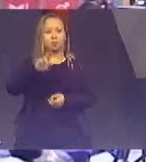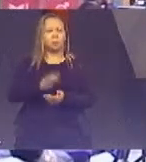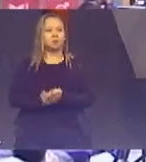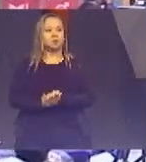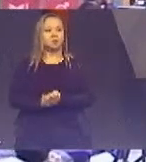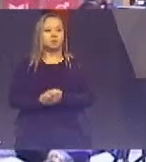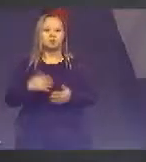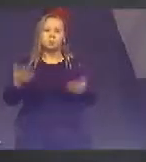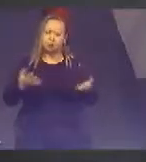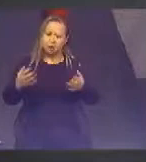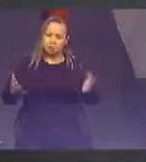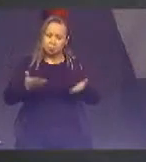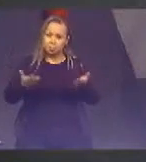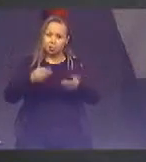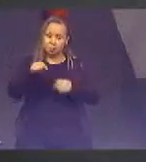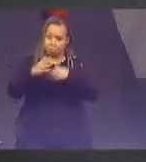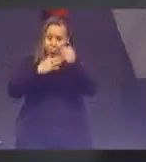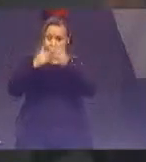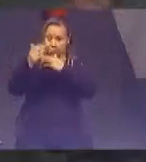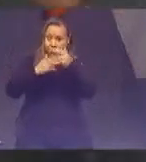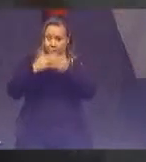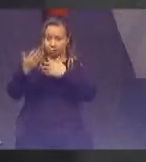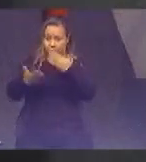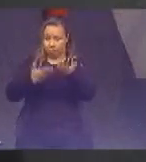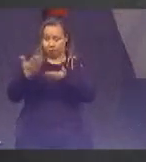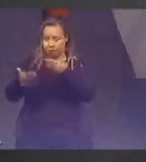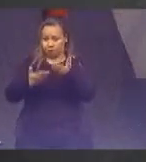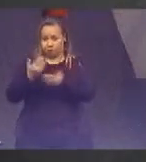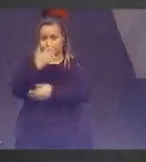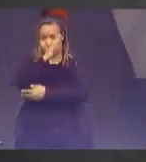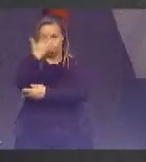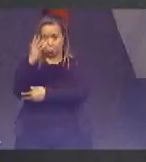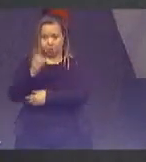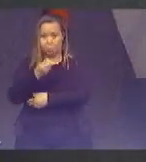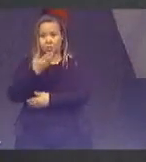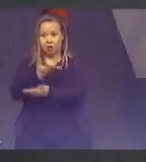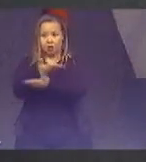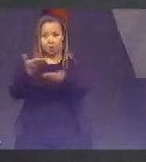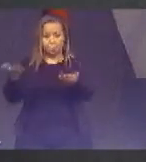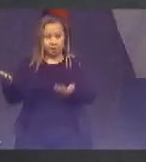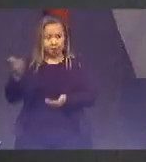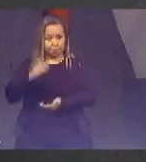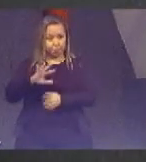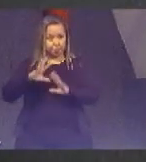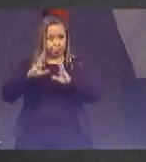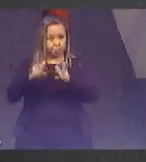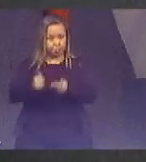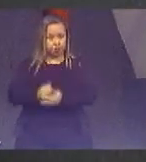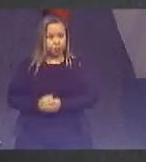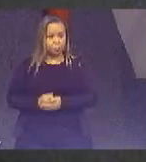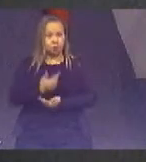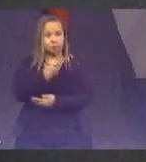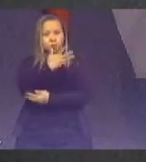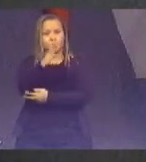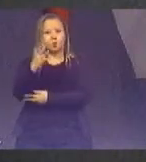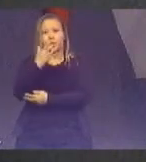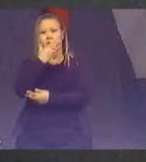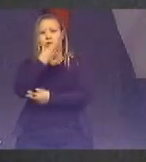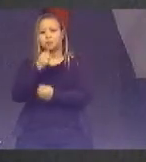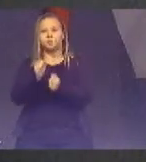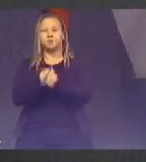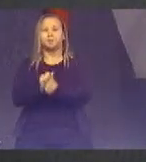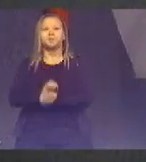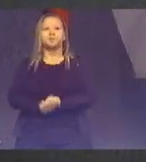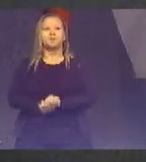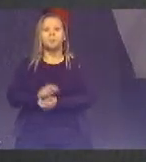nessas práticas em relação ao meio ambiente Então muito bem-vindo a colaboração com ONU Meio Ambiente É uma